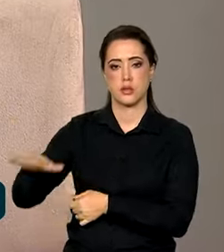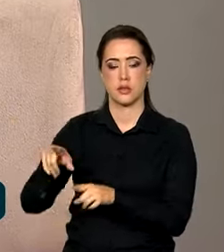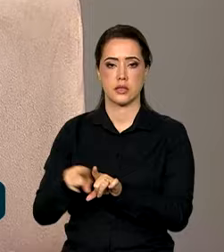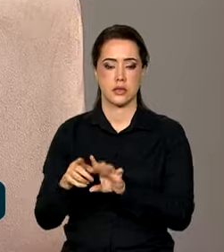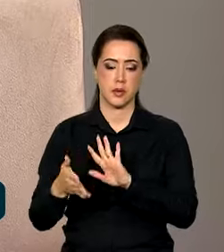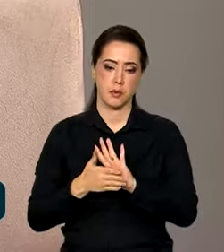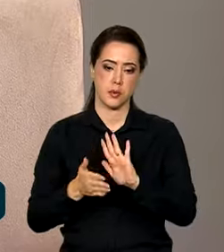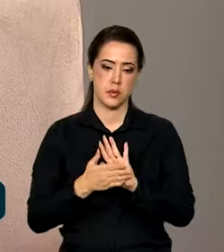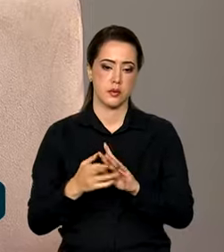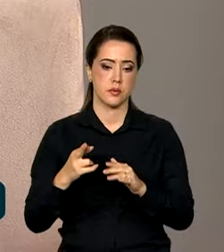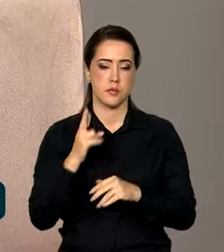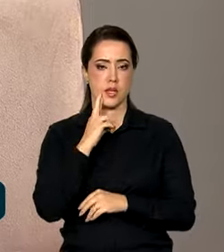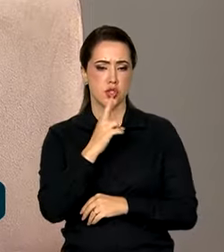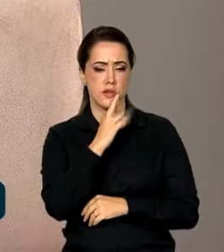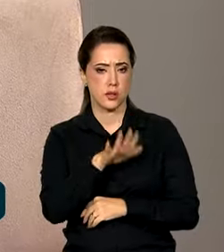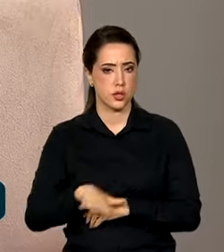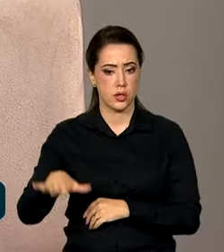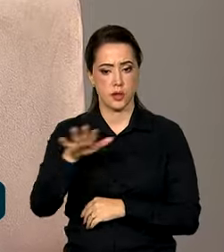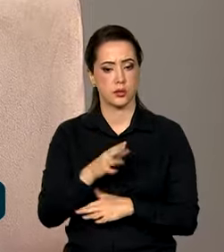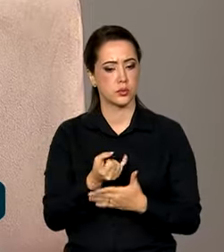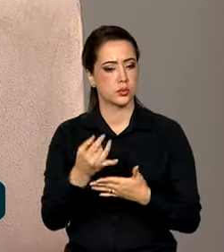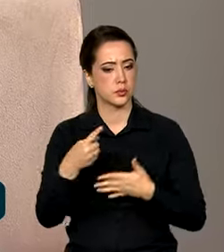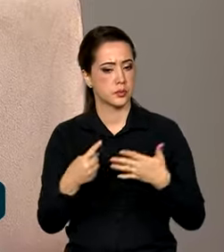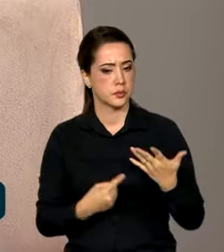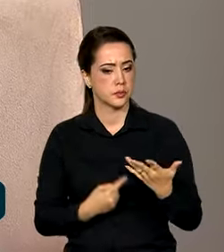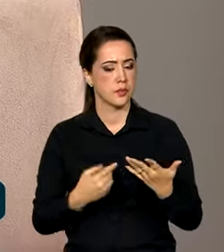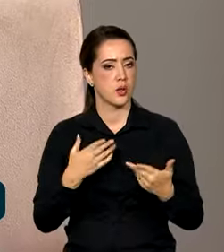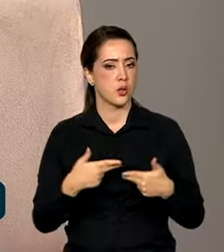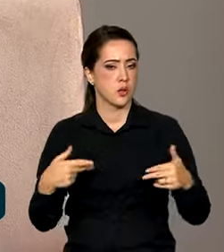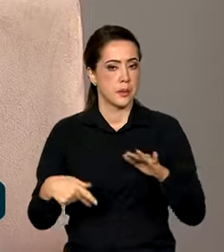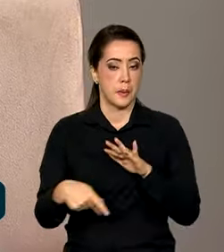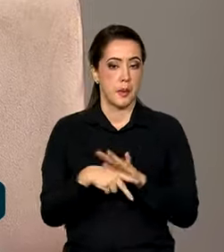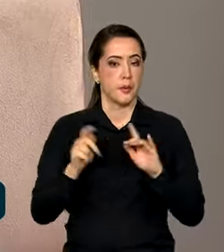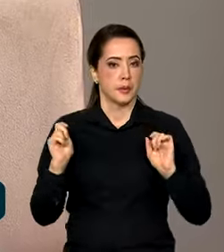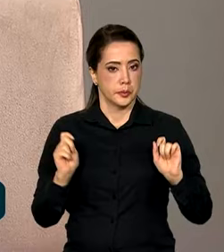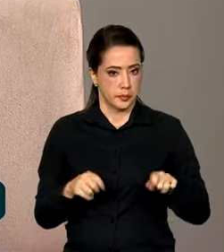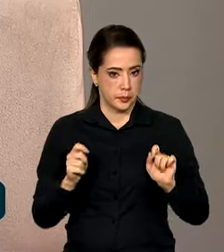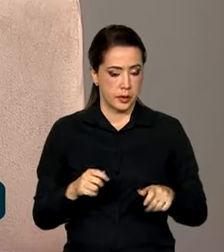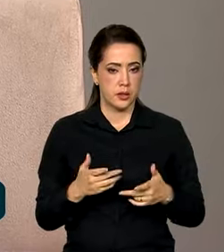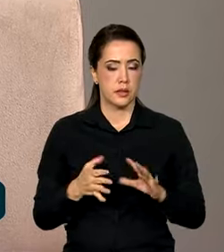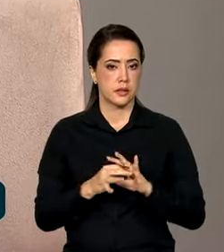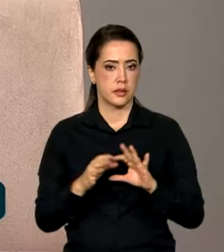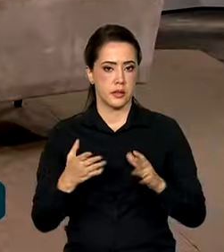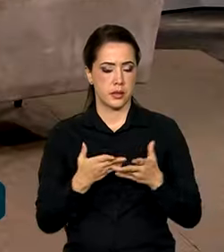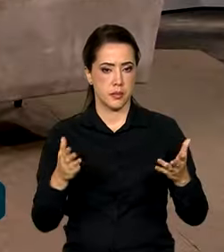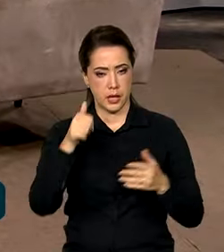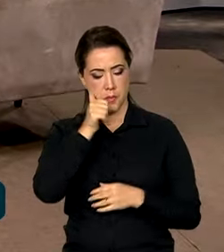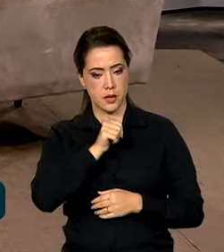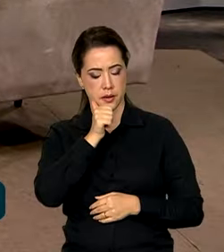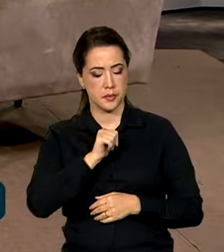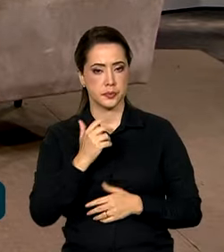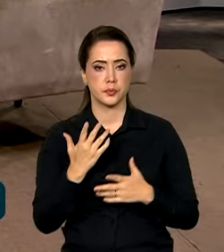também a proposta de restaurantes coletivos, enfim, alguns equipamentos que possam liberar a mulher